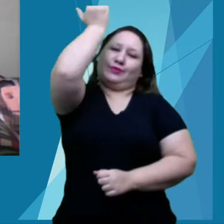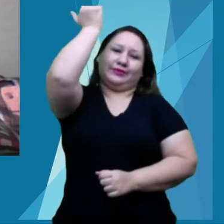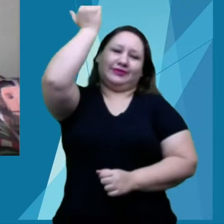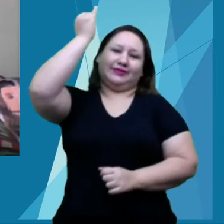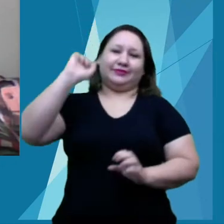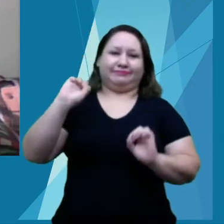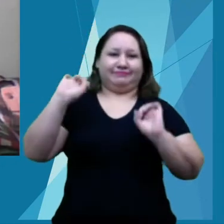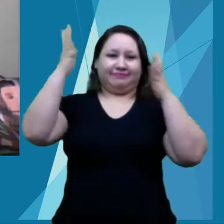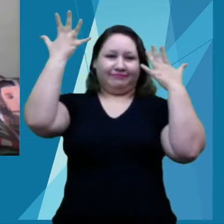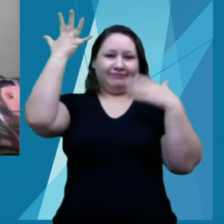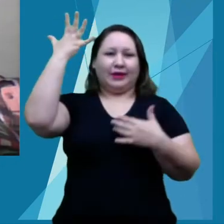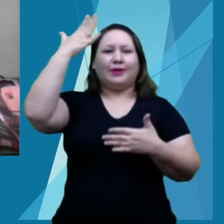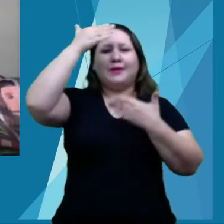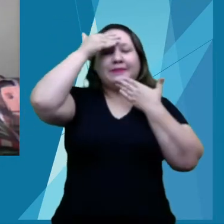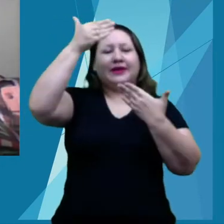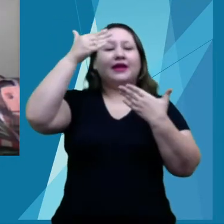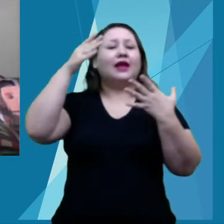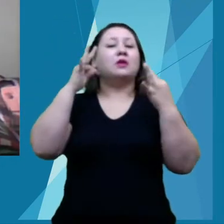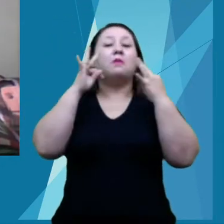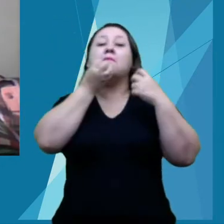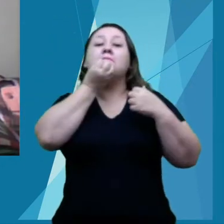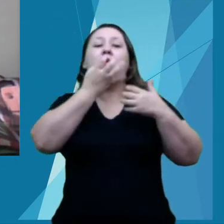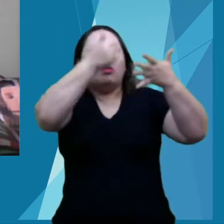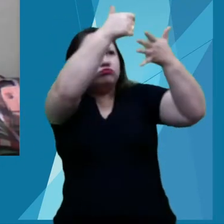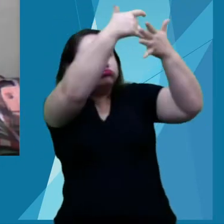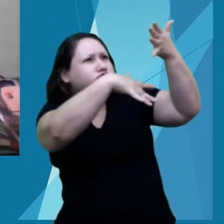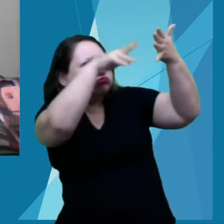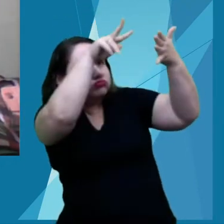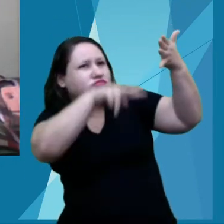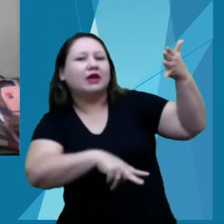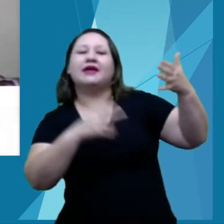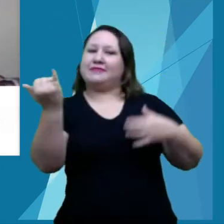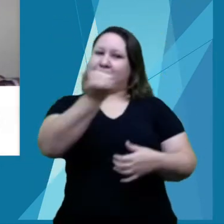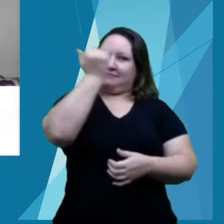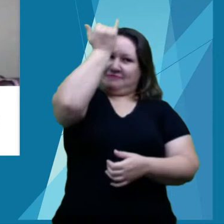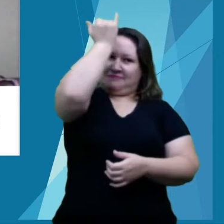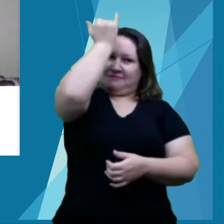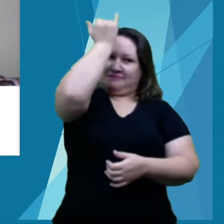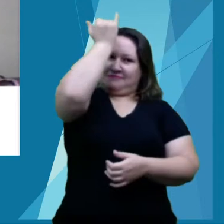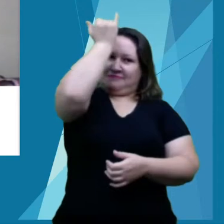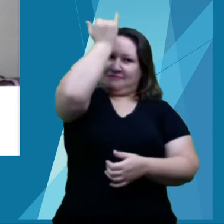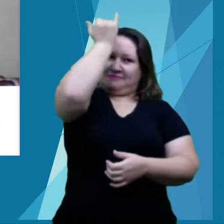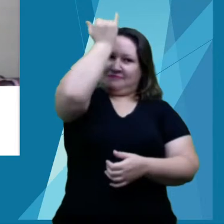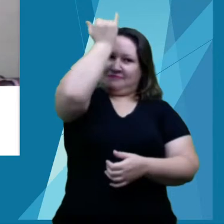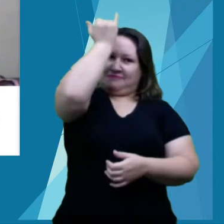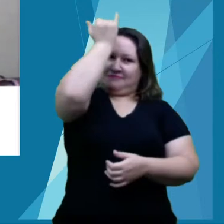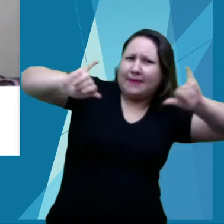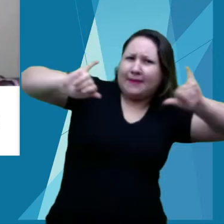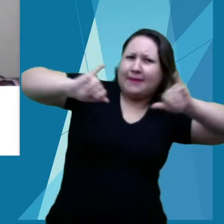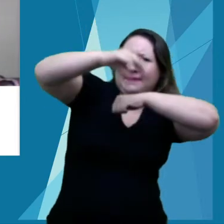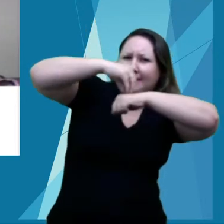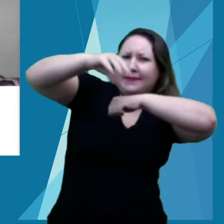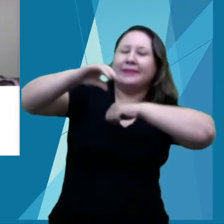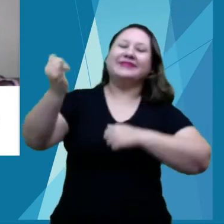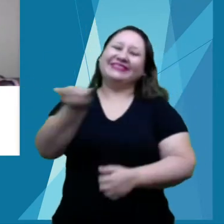Uma ótima leitura a todos e, por favor, divulguem. Aí depois já o vídeo.